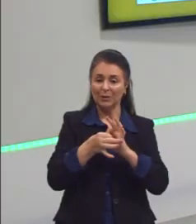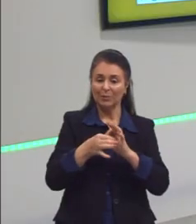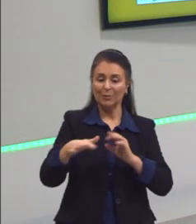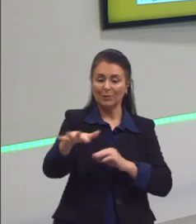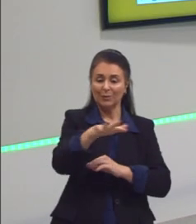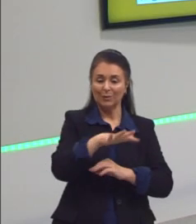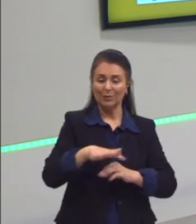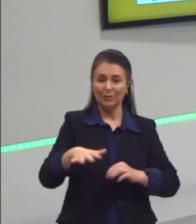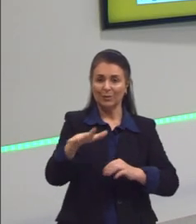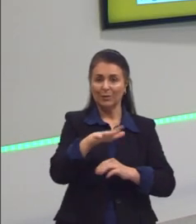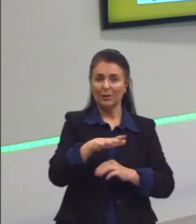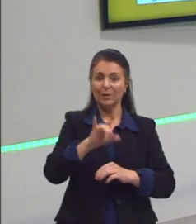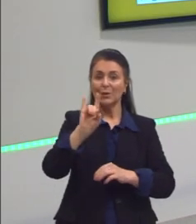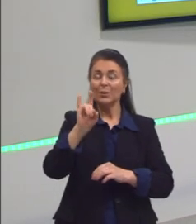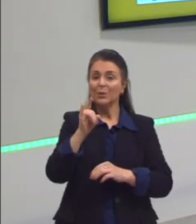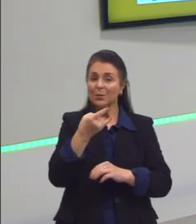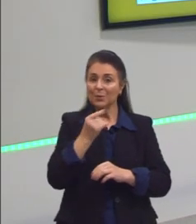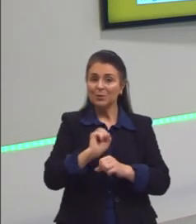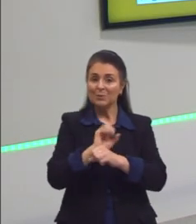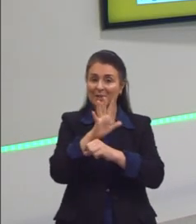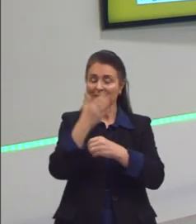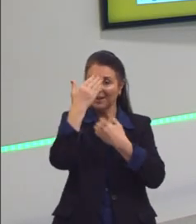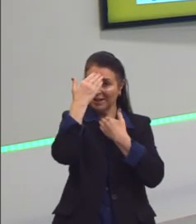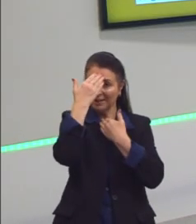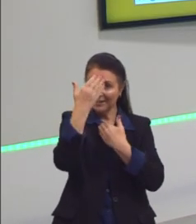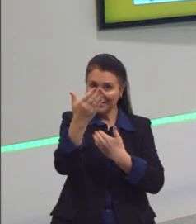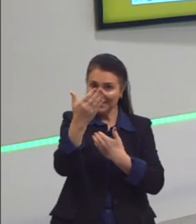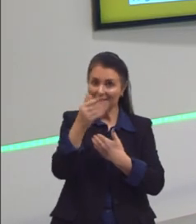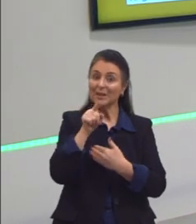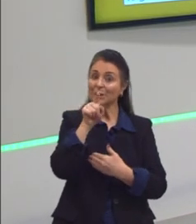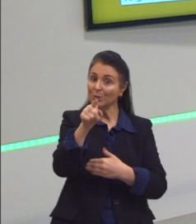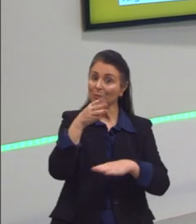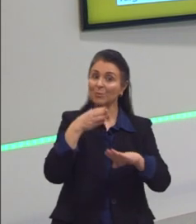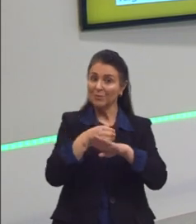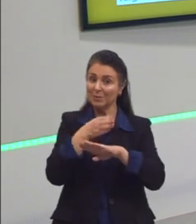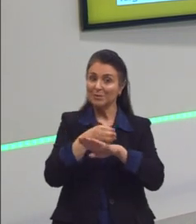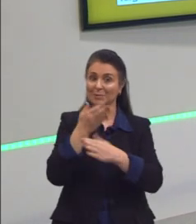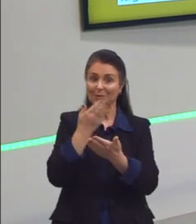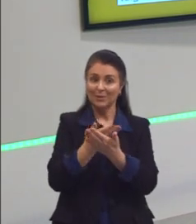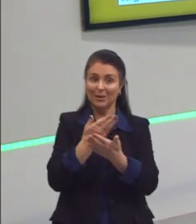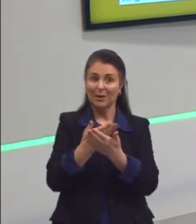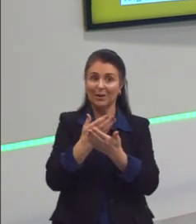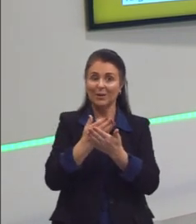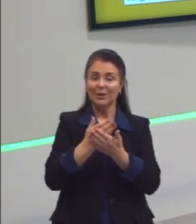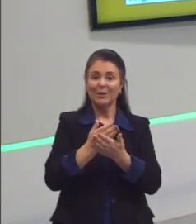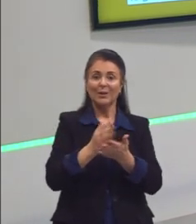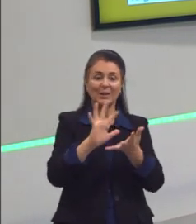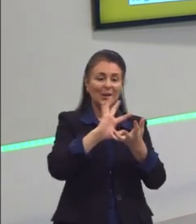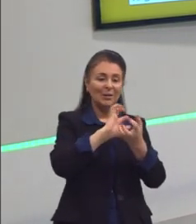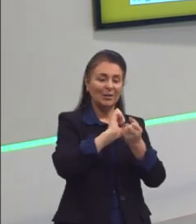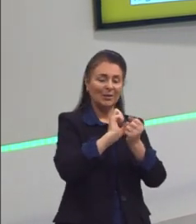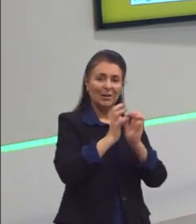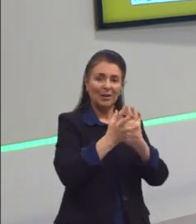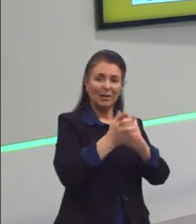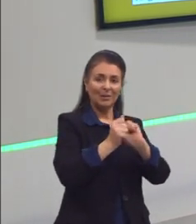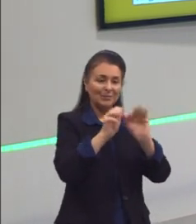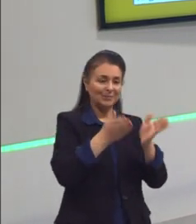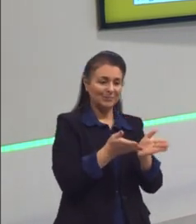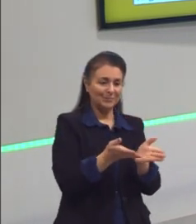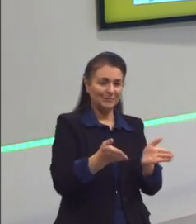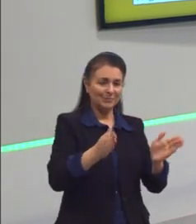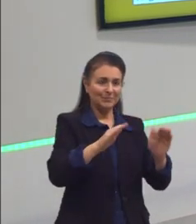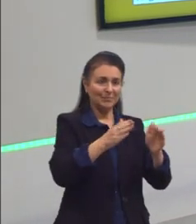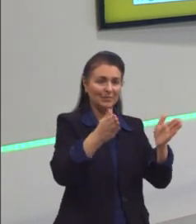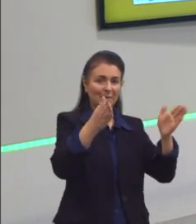E aqui no último slide, então, gente, agradecer a audiência de vocês. Aqui a gente tem cerâmicas marajoaras, urnas funerárias.